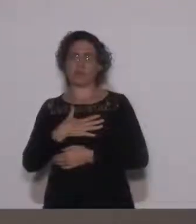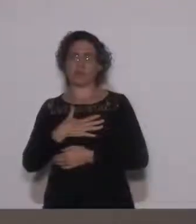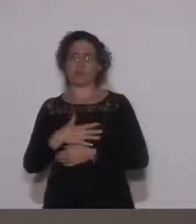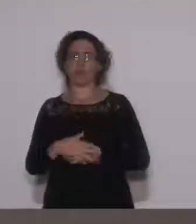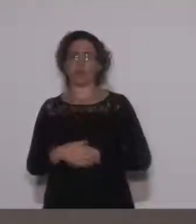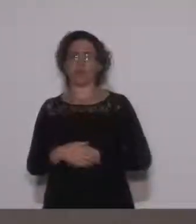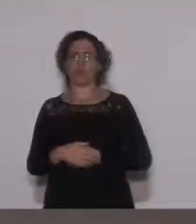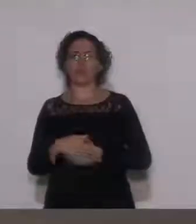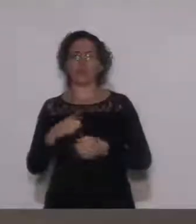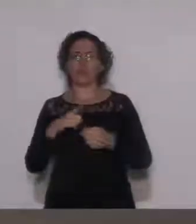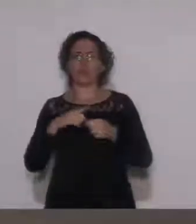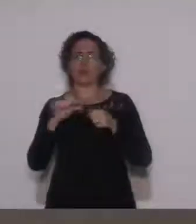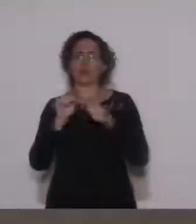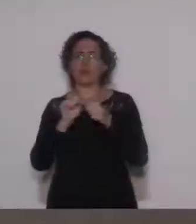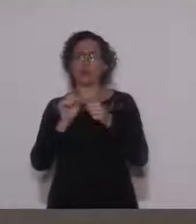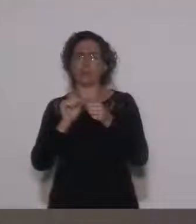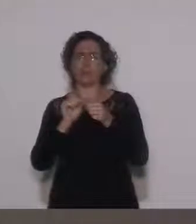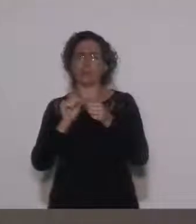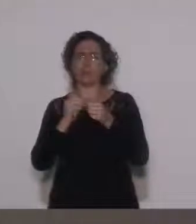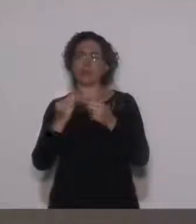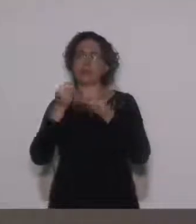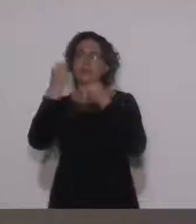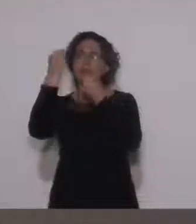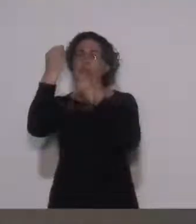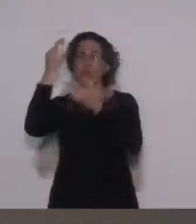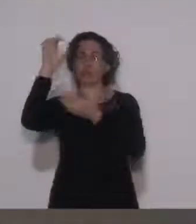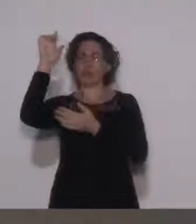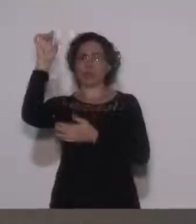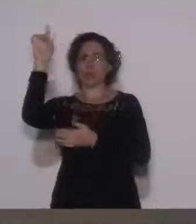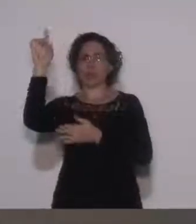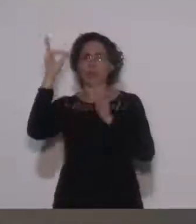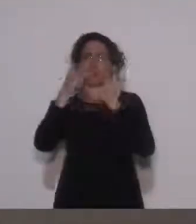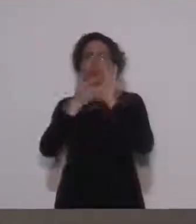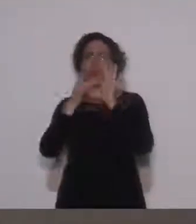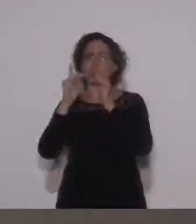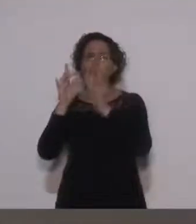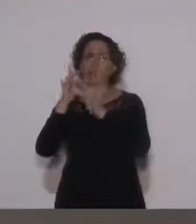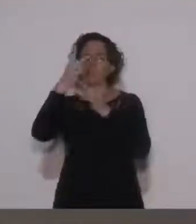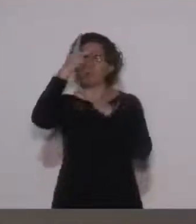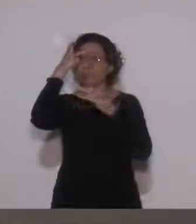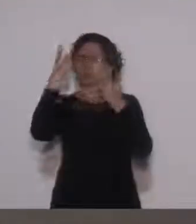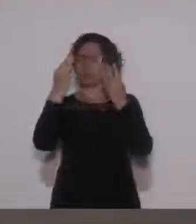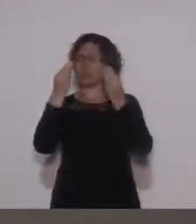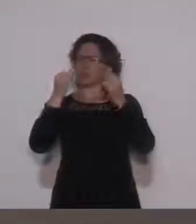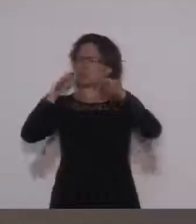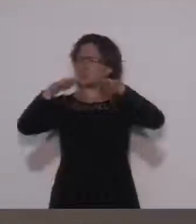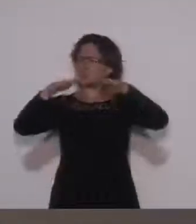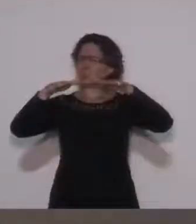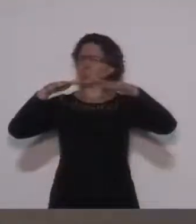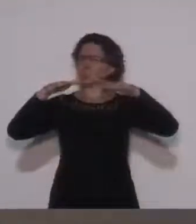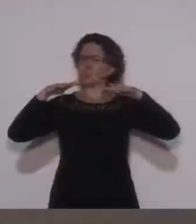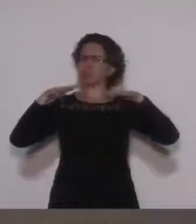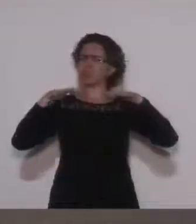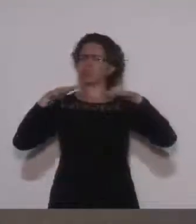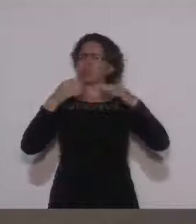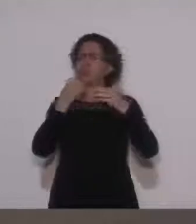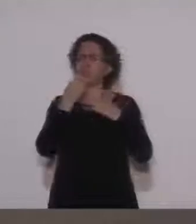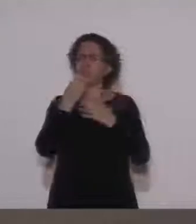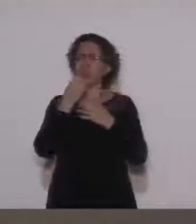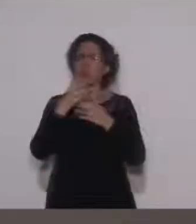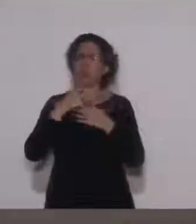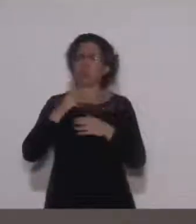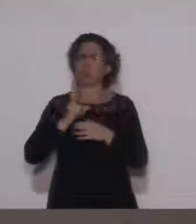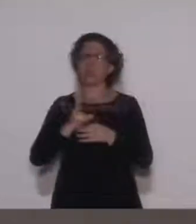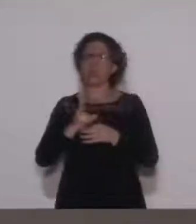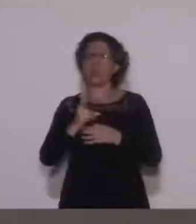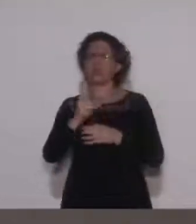de estar fazendo algo para o nosso Deus, para o nosso Jesus, uma multidão muito grande, que isso venha se